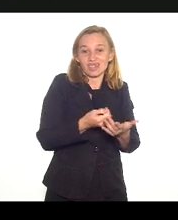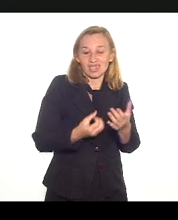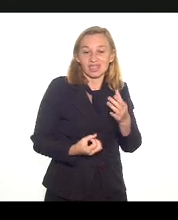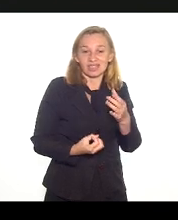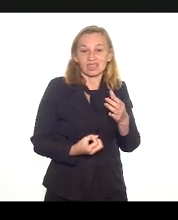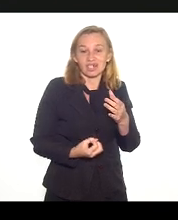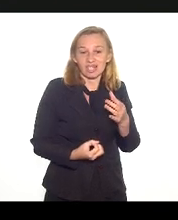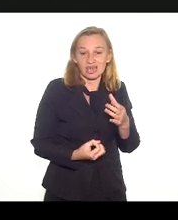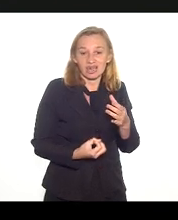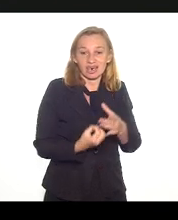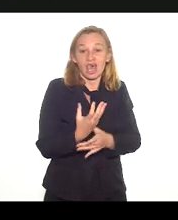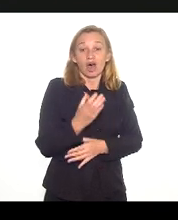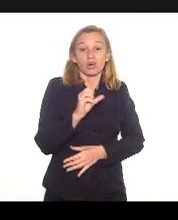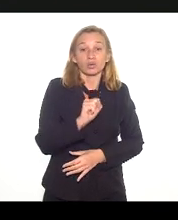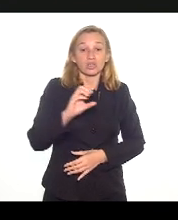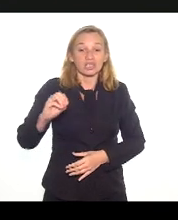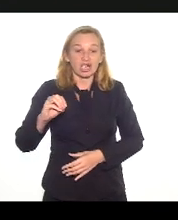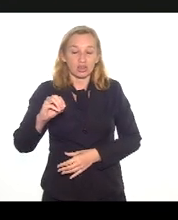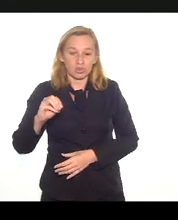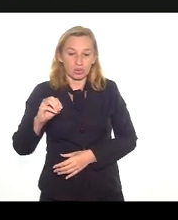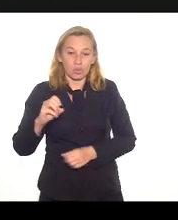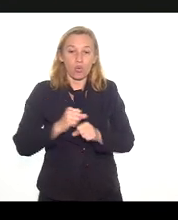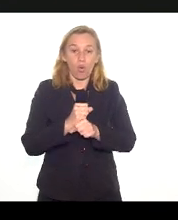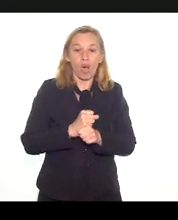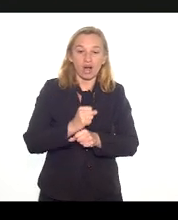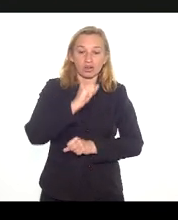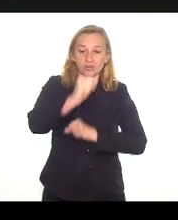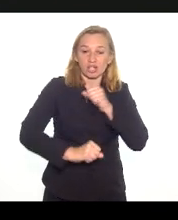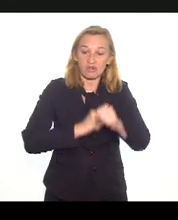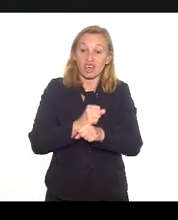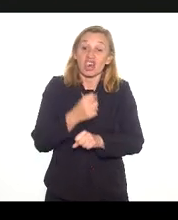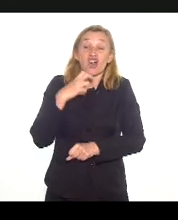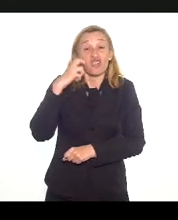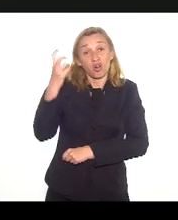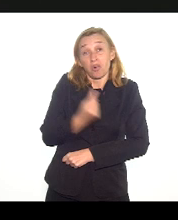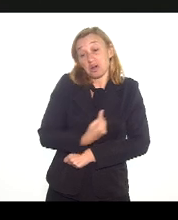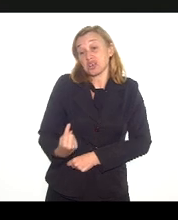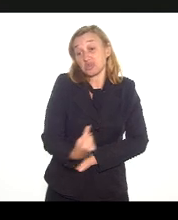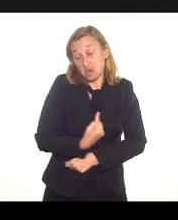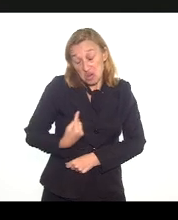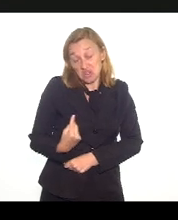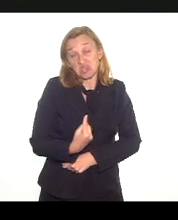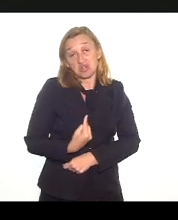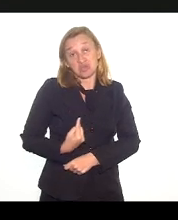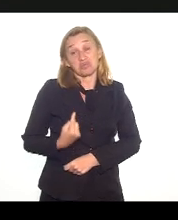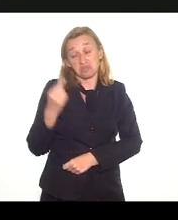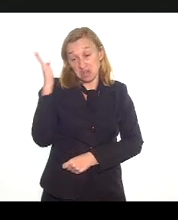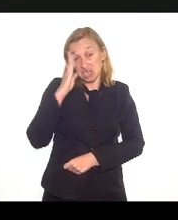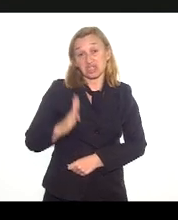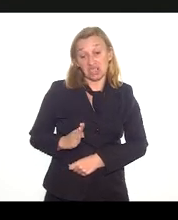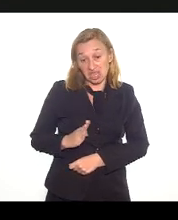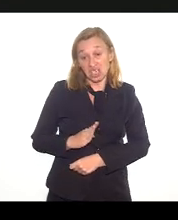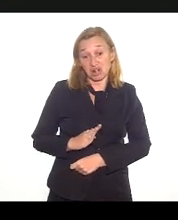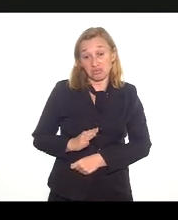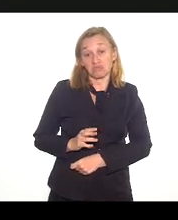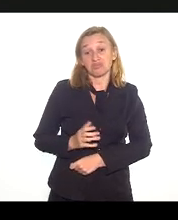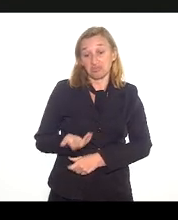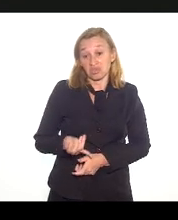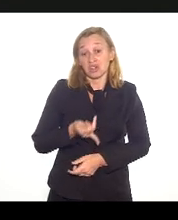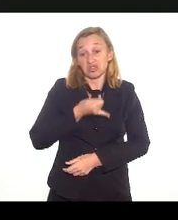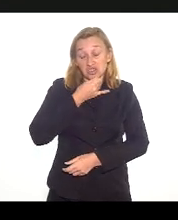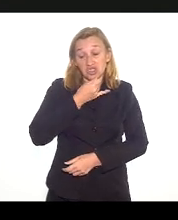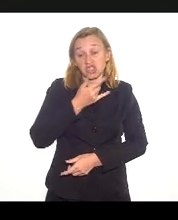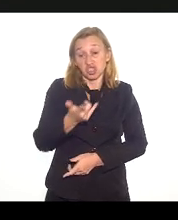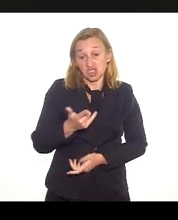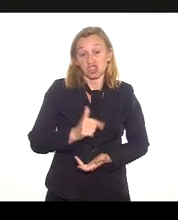censo do ano que vem, uma vergonha para o Brasil e para nós brasileiros, do ponto internacional e dramático do ponto de